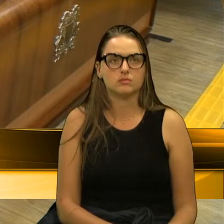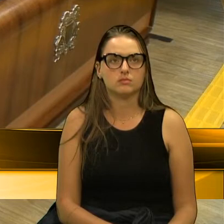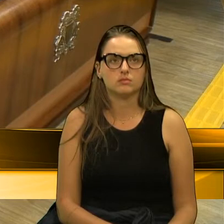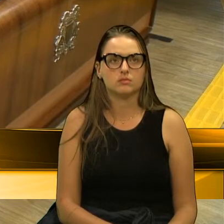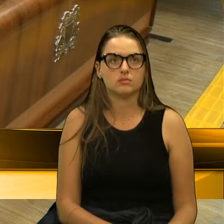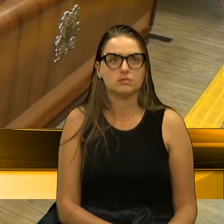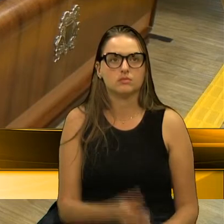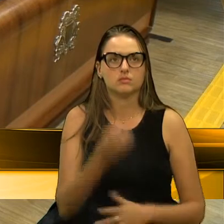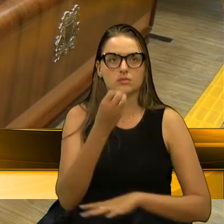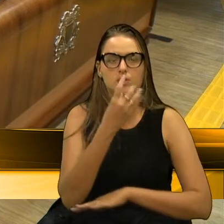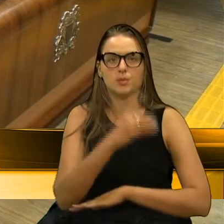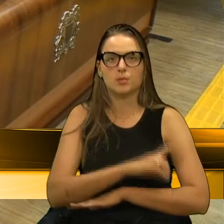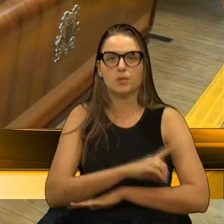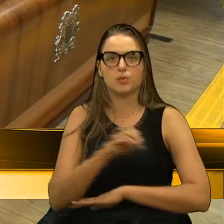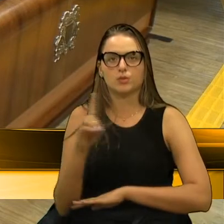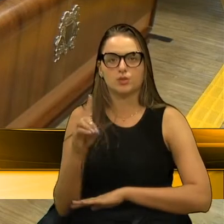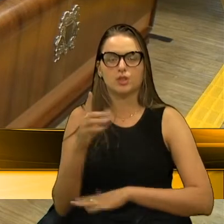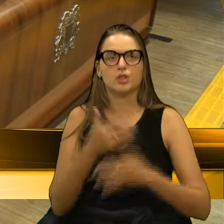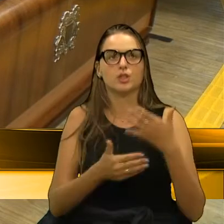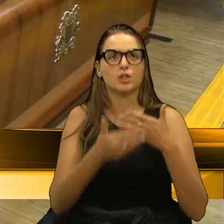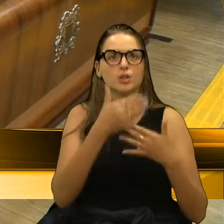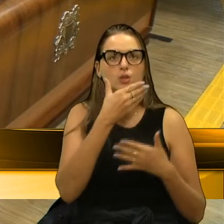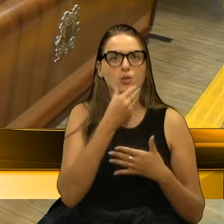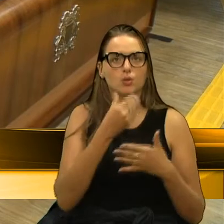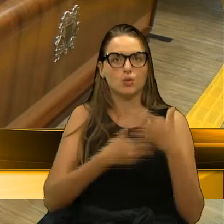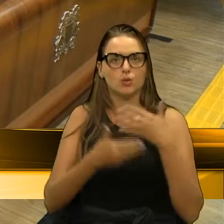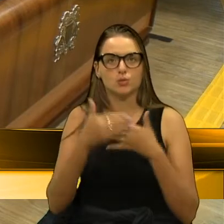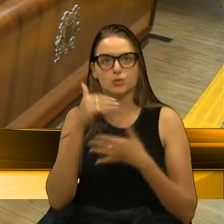Bom dia a todos e todas.